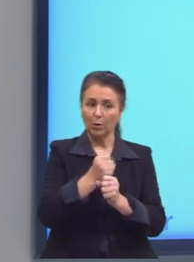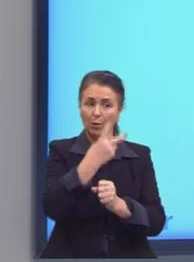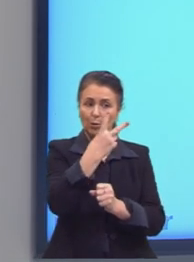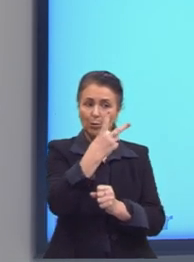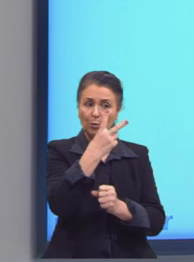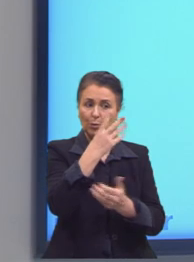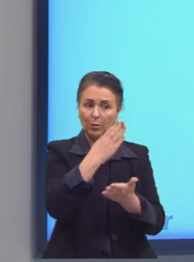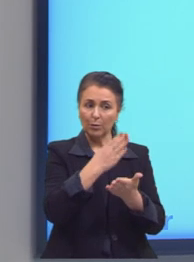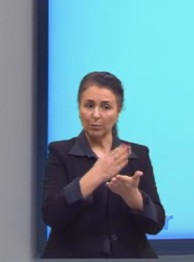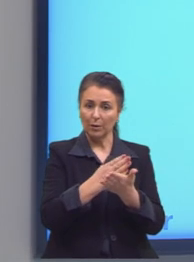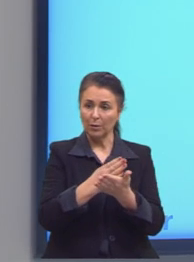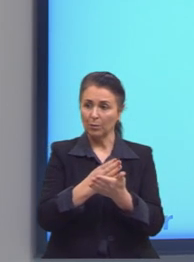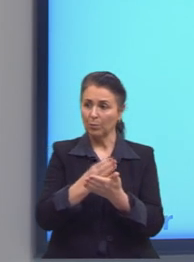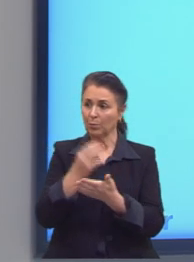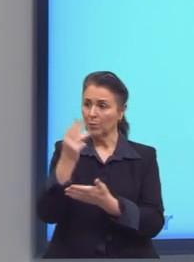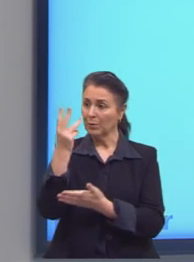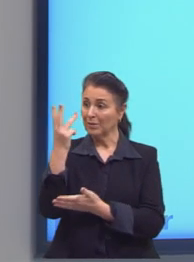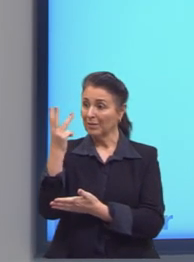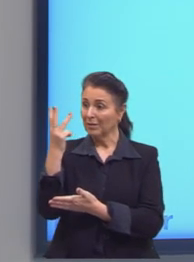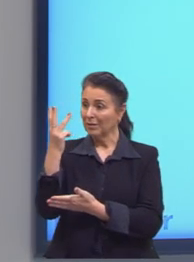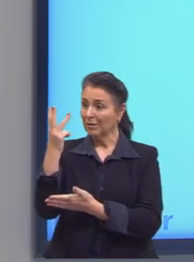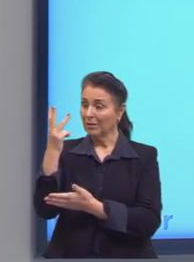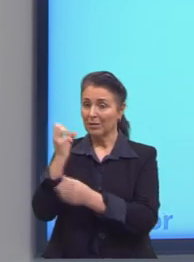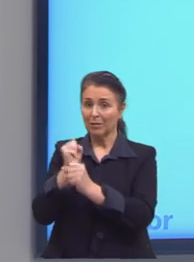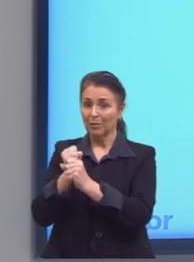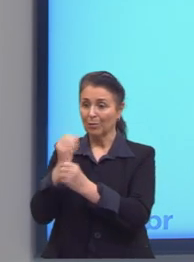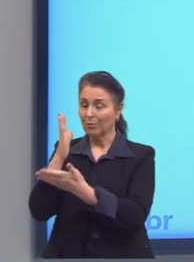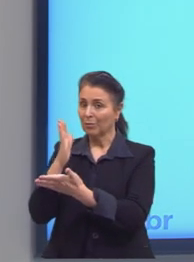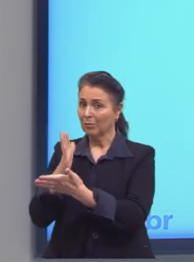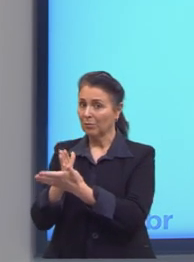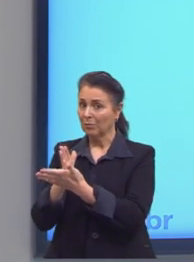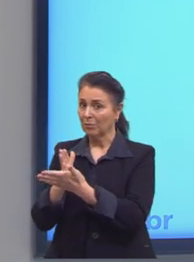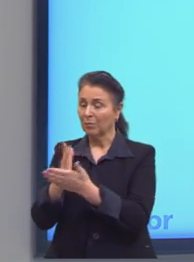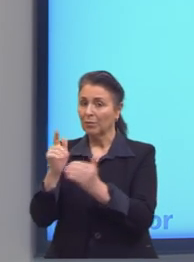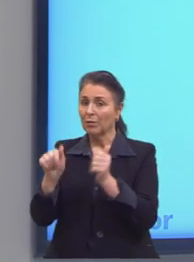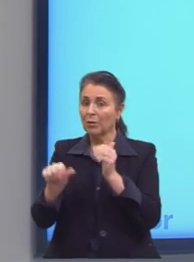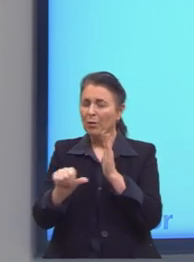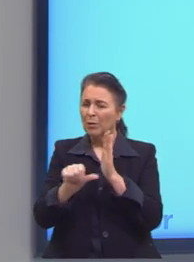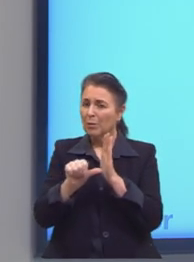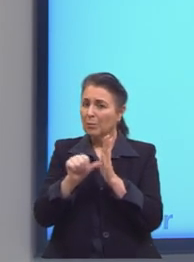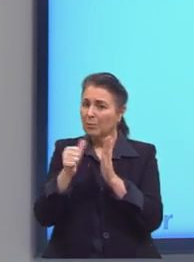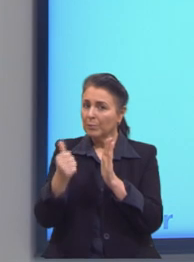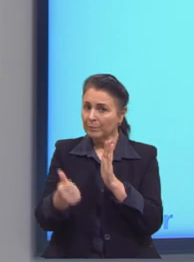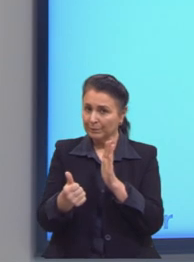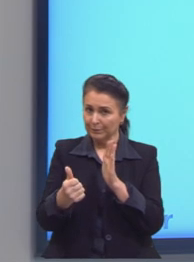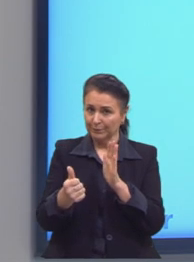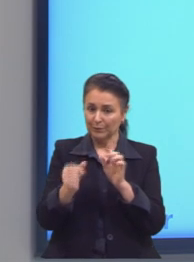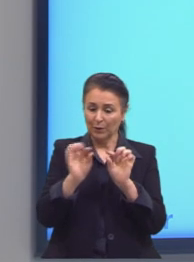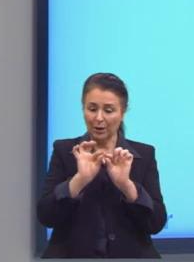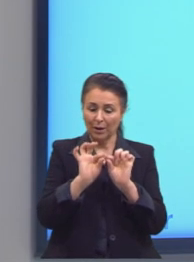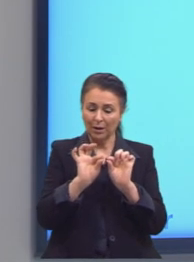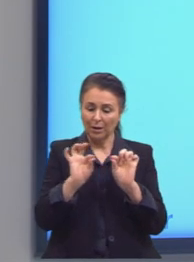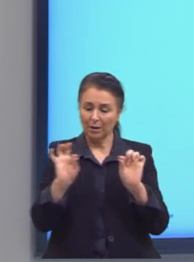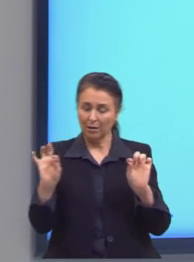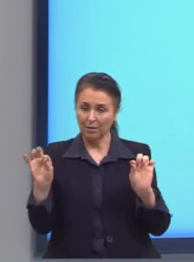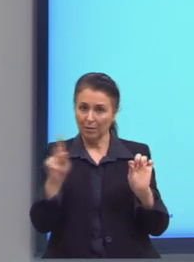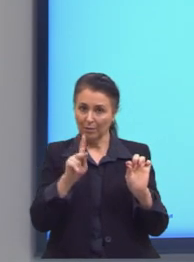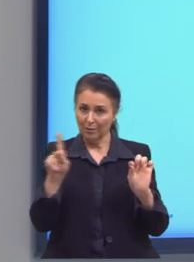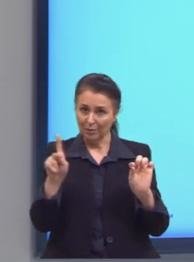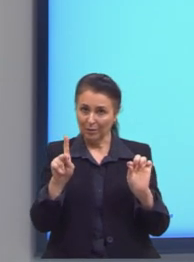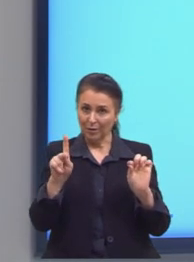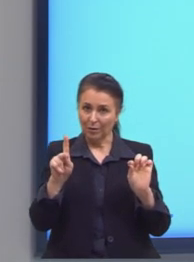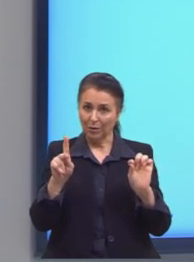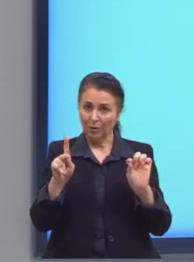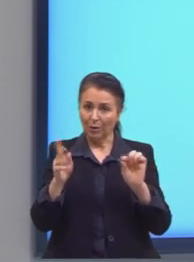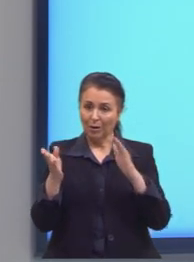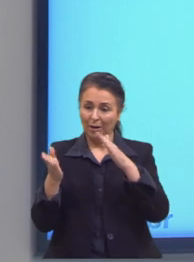até três anos e meio, tá? Primeira coisa, eu tracei aqui essa reta, tá? Essa reta, é paralela